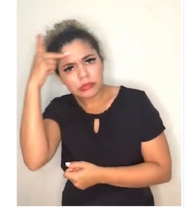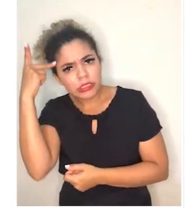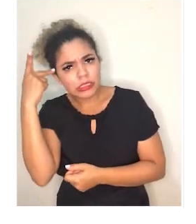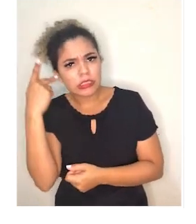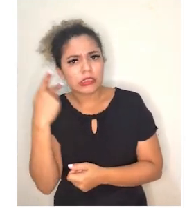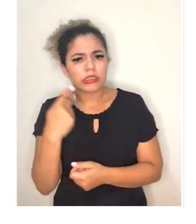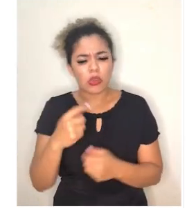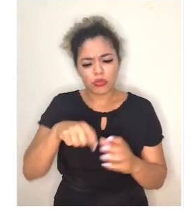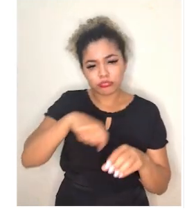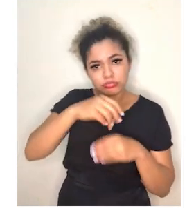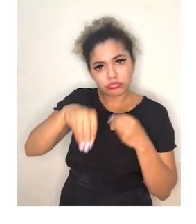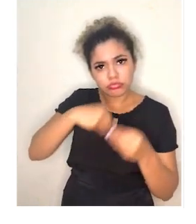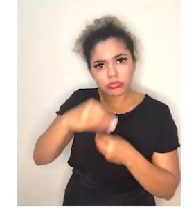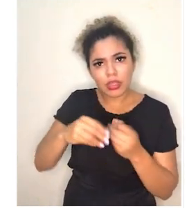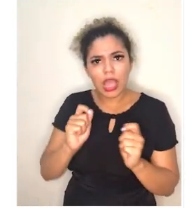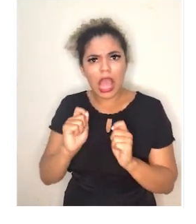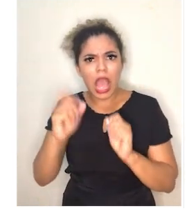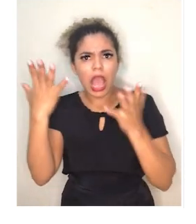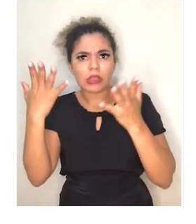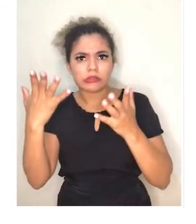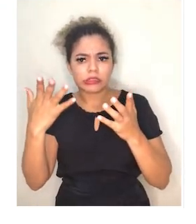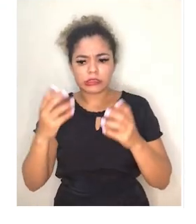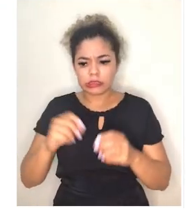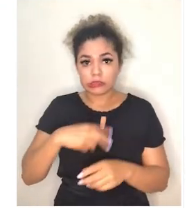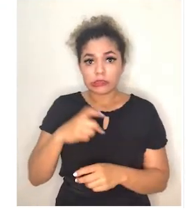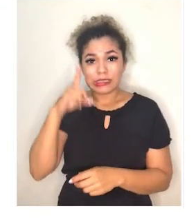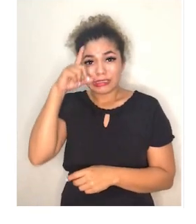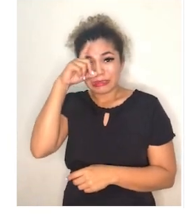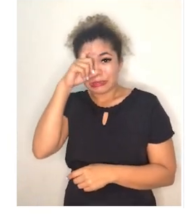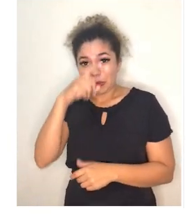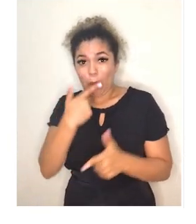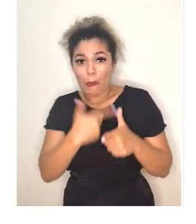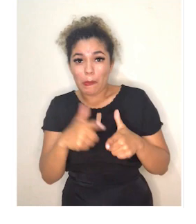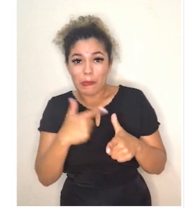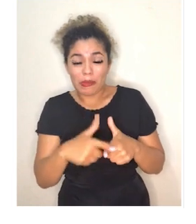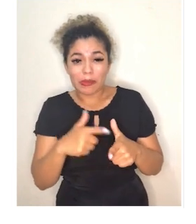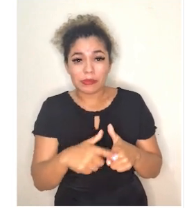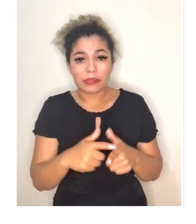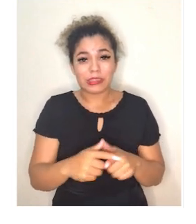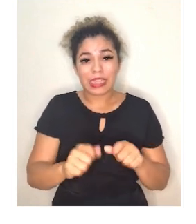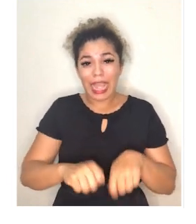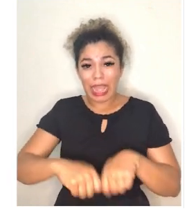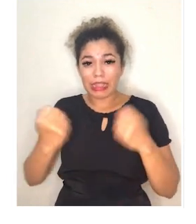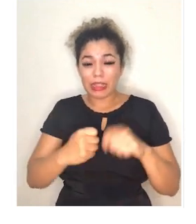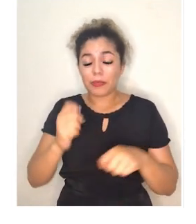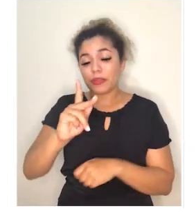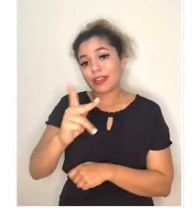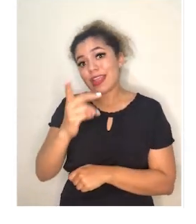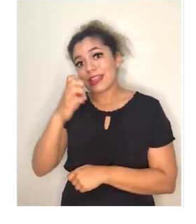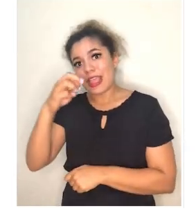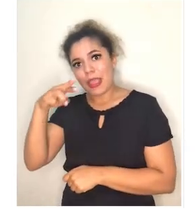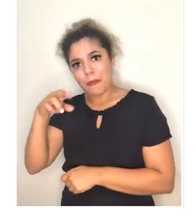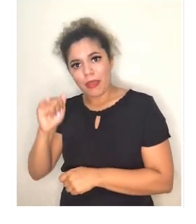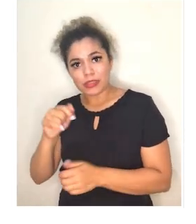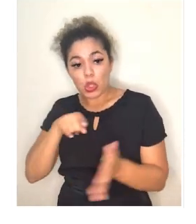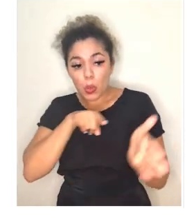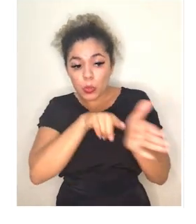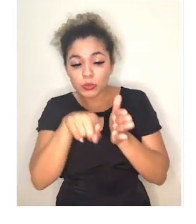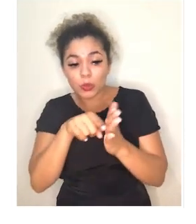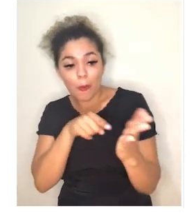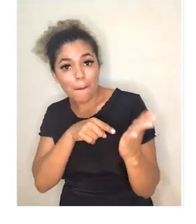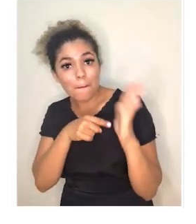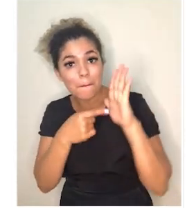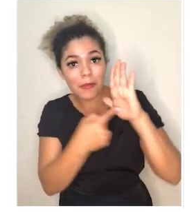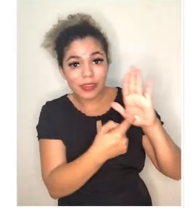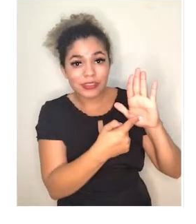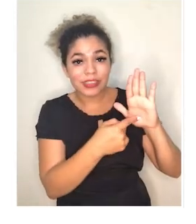misturados, geravam reações graves, como destruição das hemácias. Os estudos mostraram que a